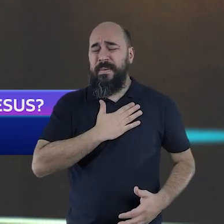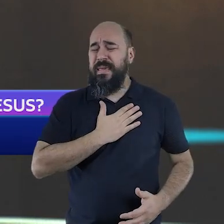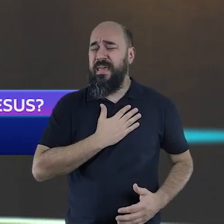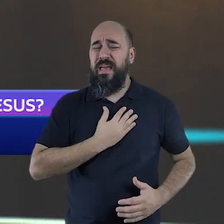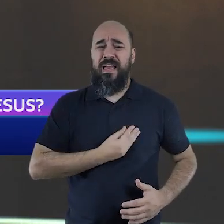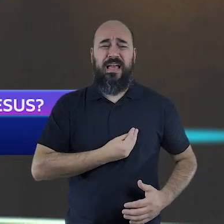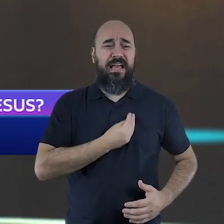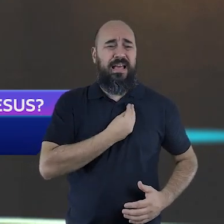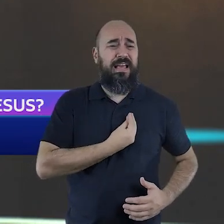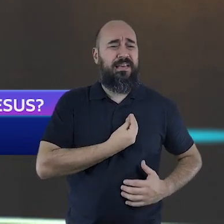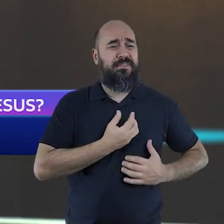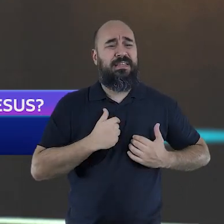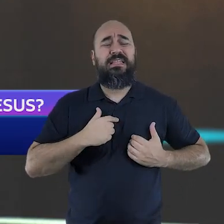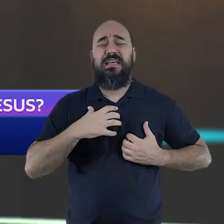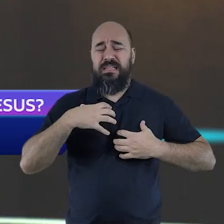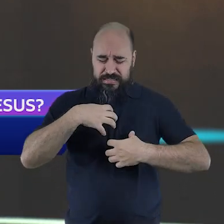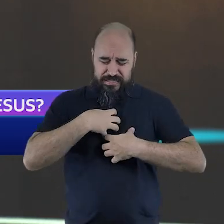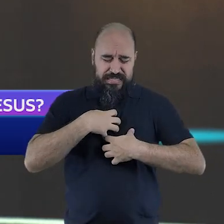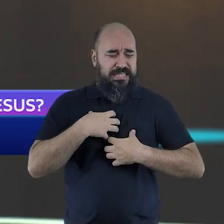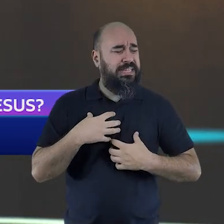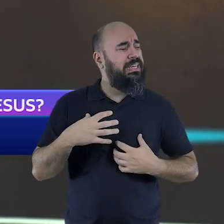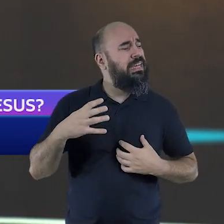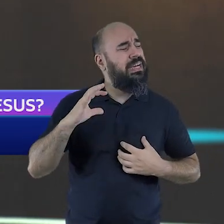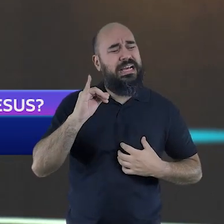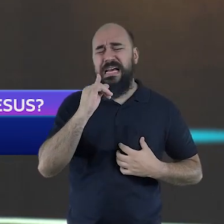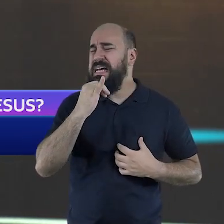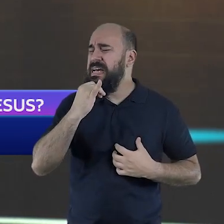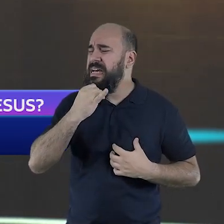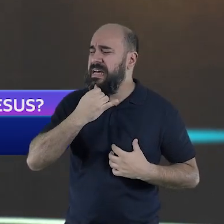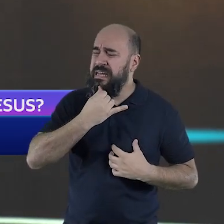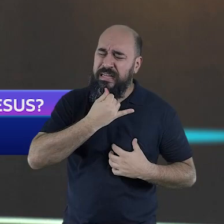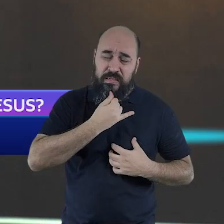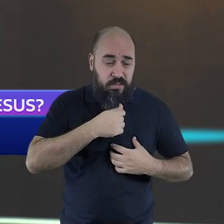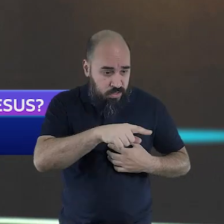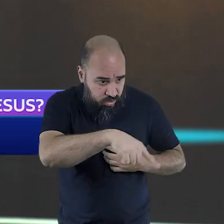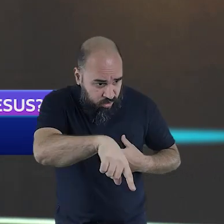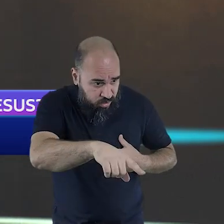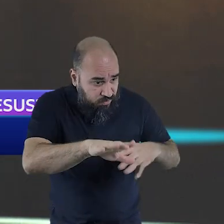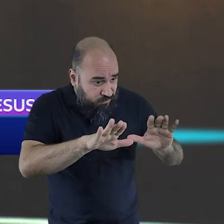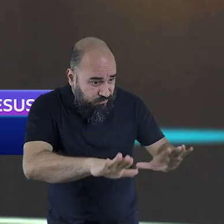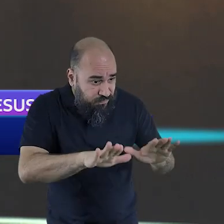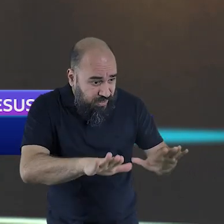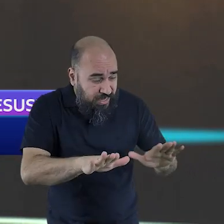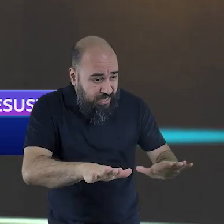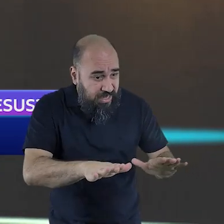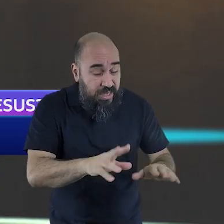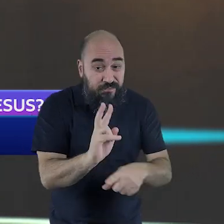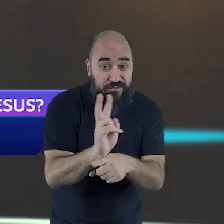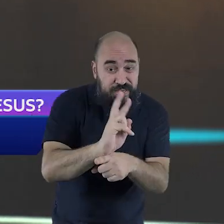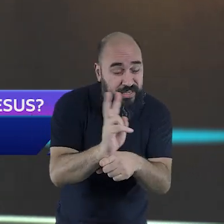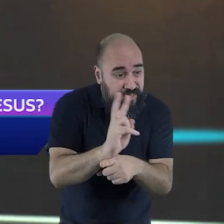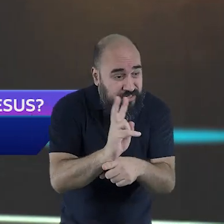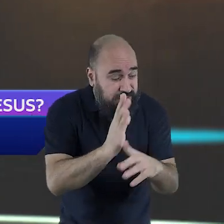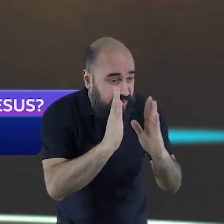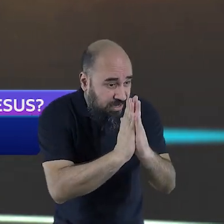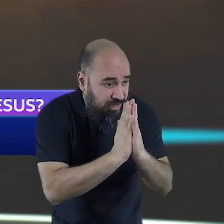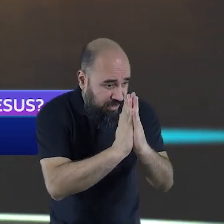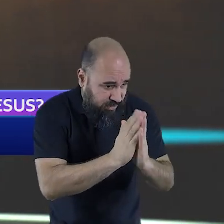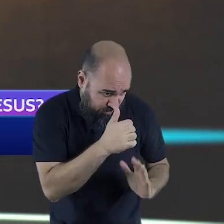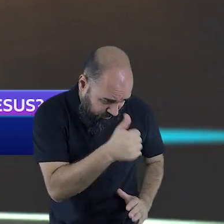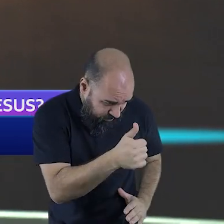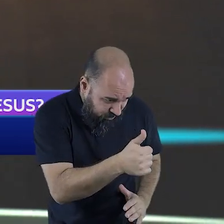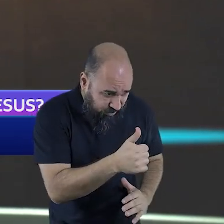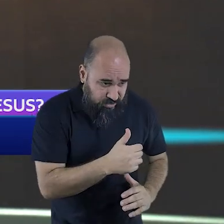profundamente triste até a morte. Ficai aqui e vigiai. Jesus,